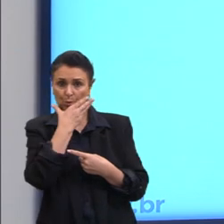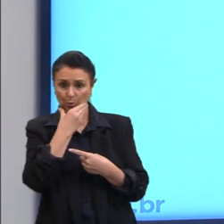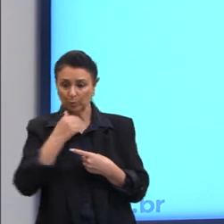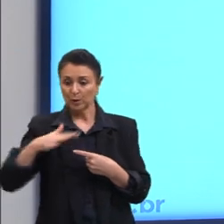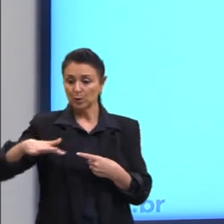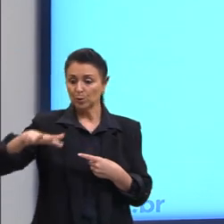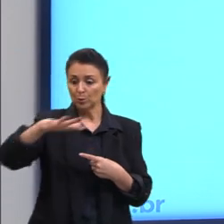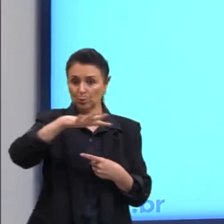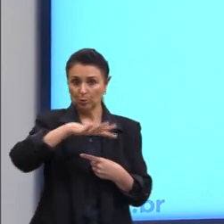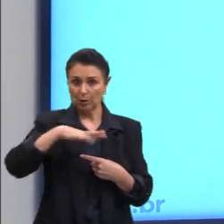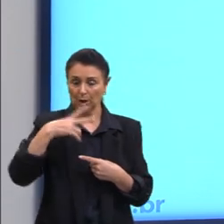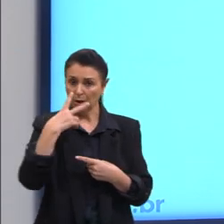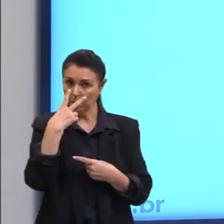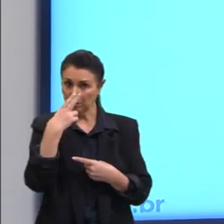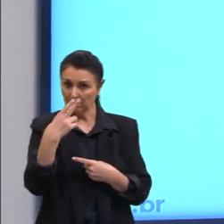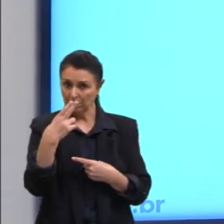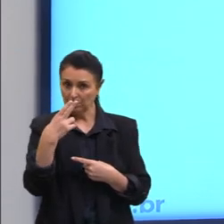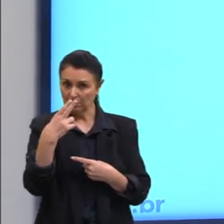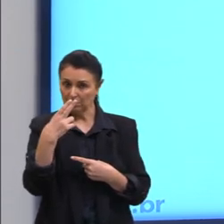o que acaba